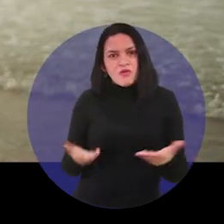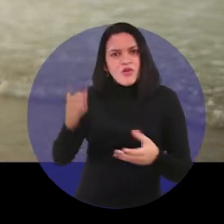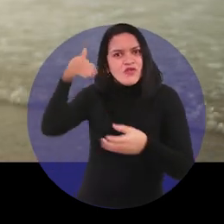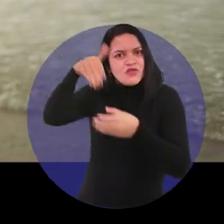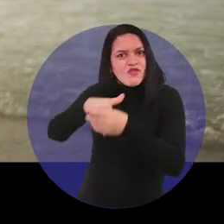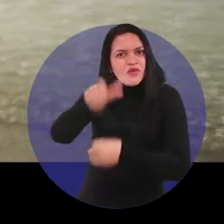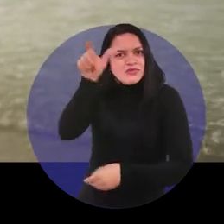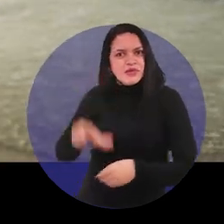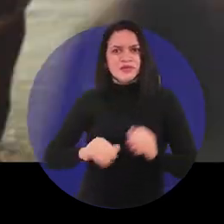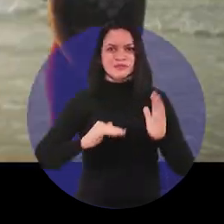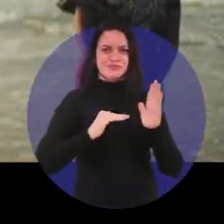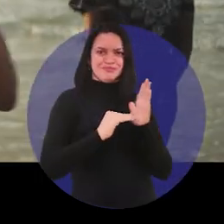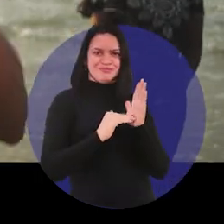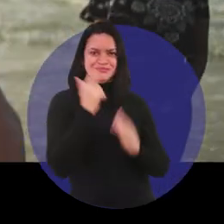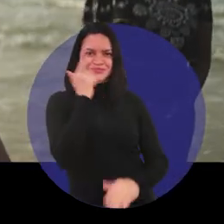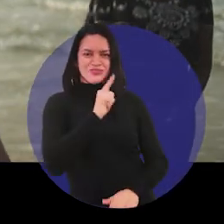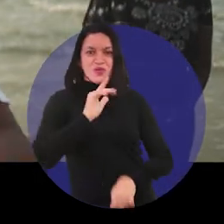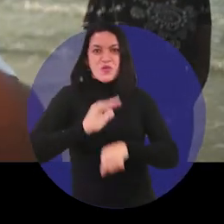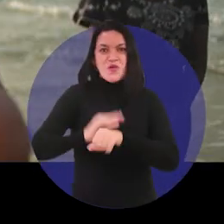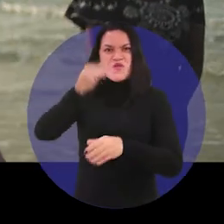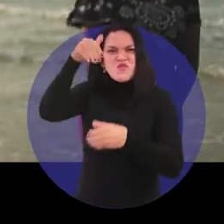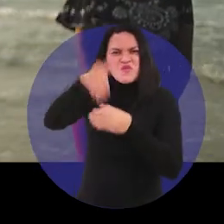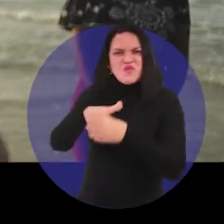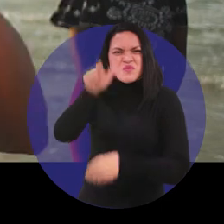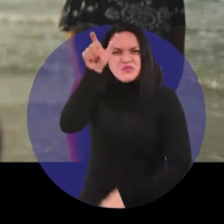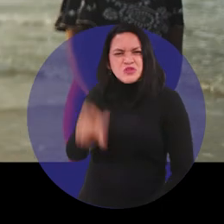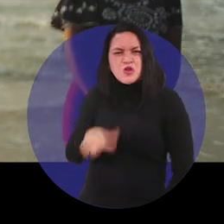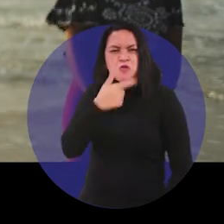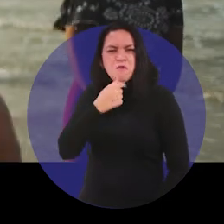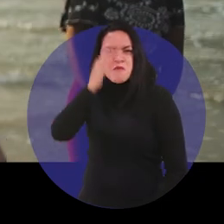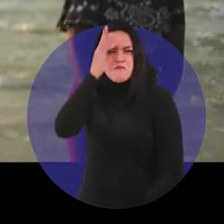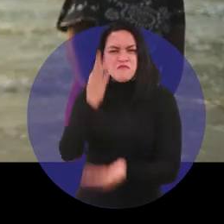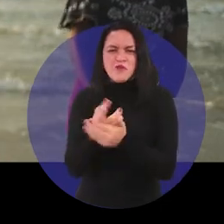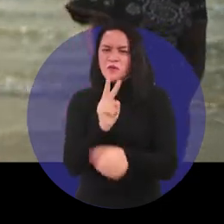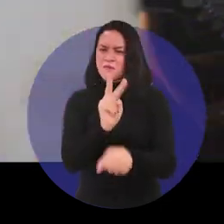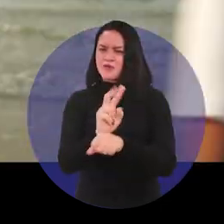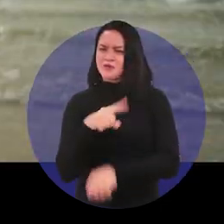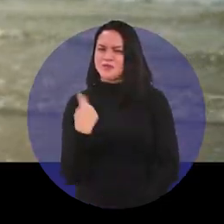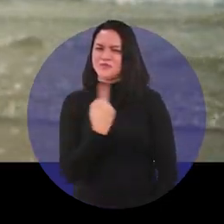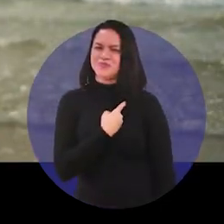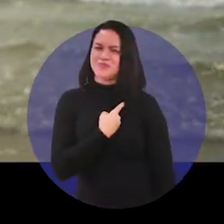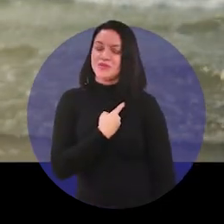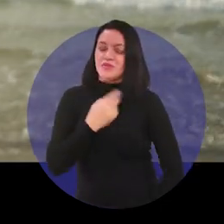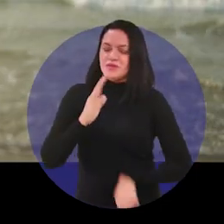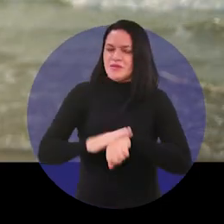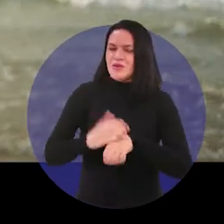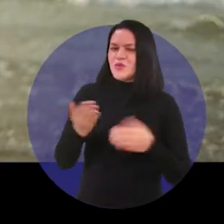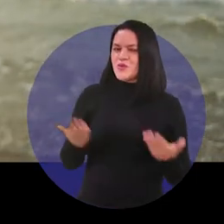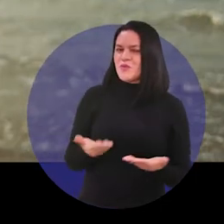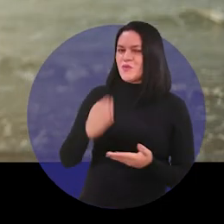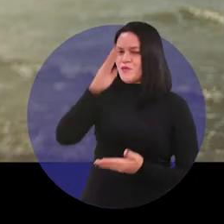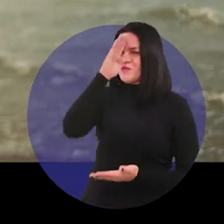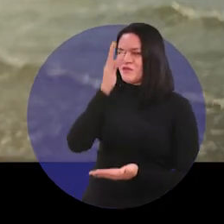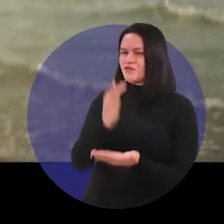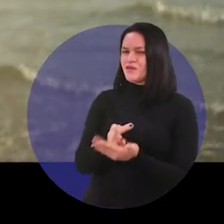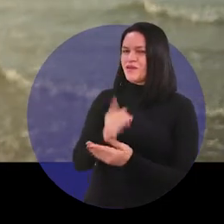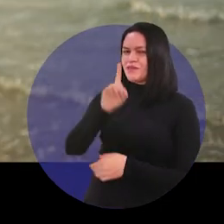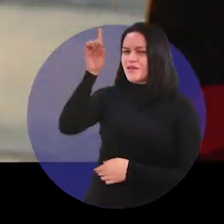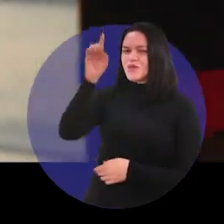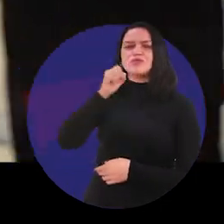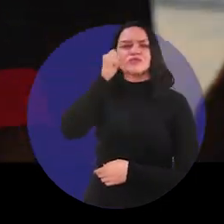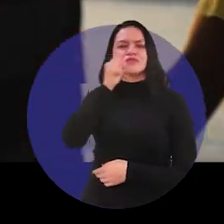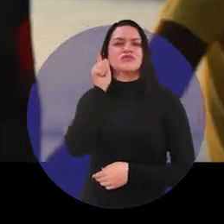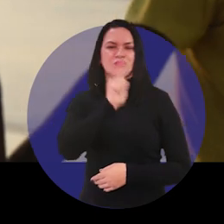votar nele, pro Senado. Eu votei num homem de fé pra cuidar da gente. E com fé em Deus, ele vai ser o nosso